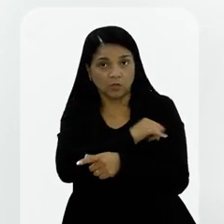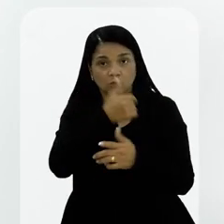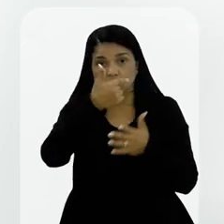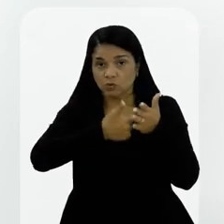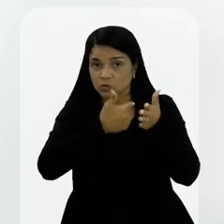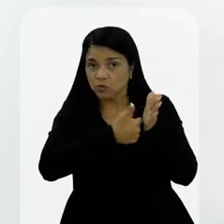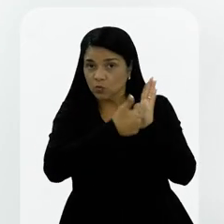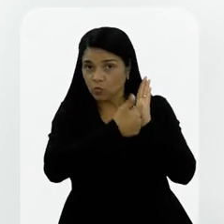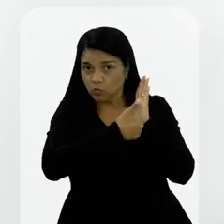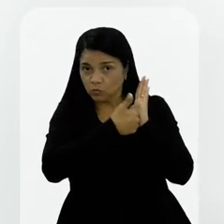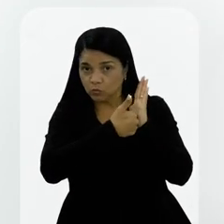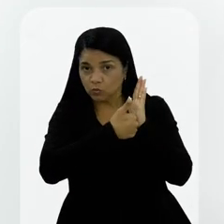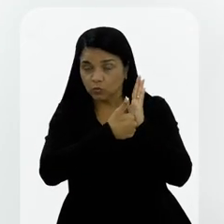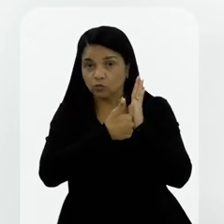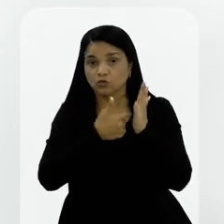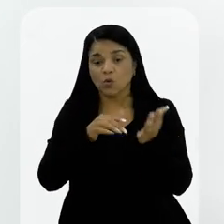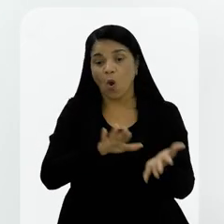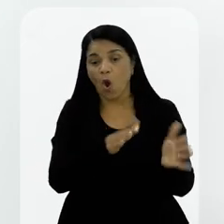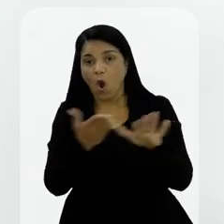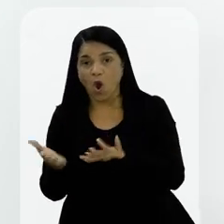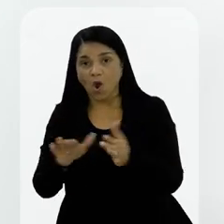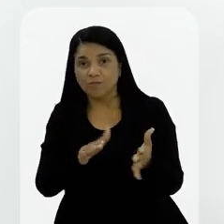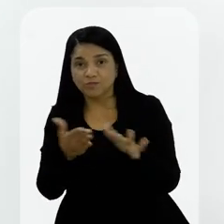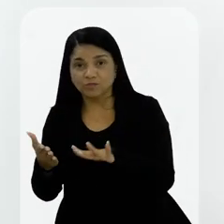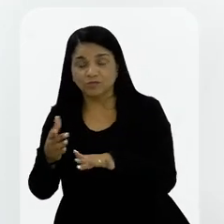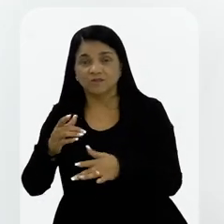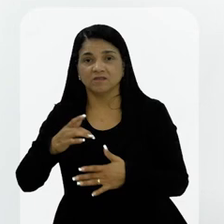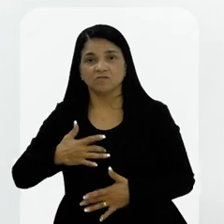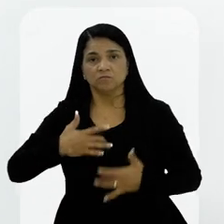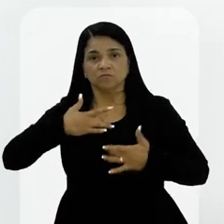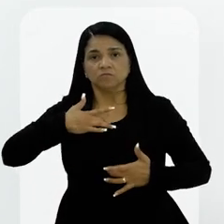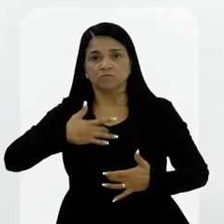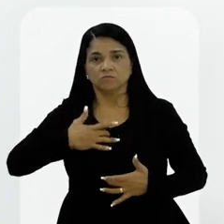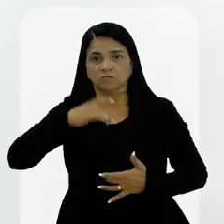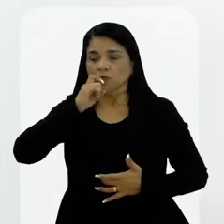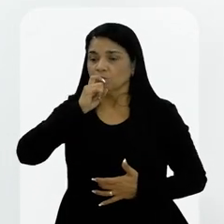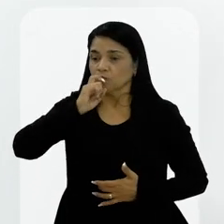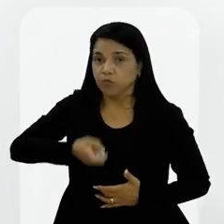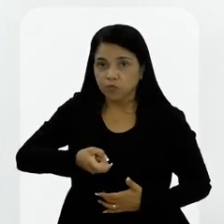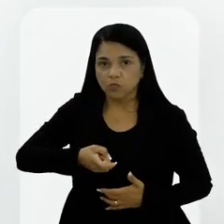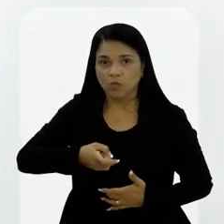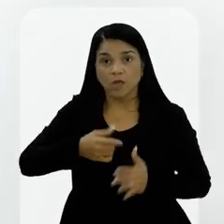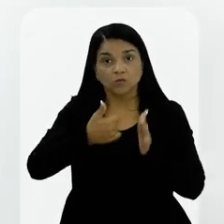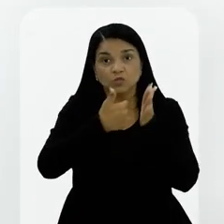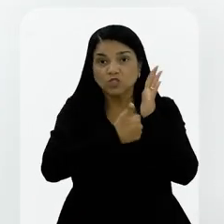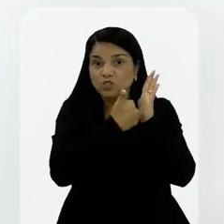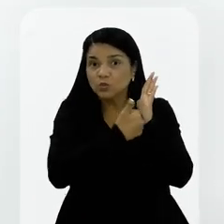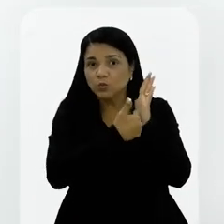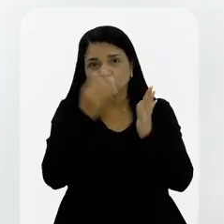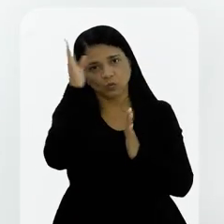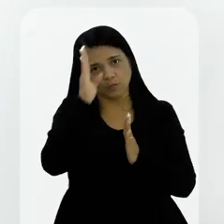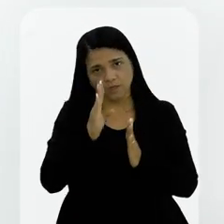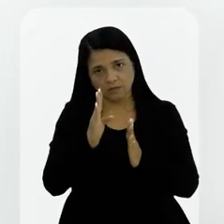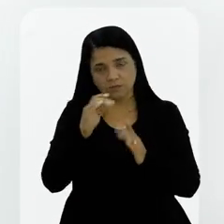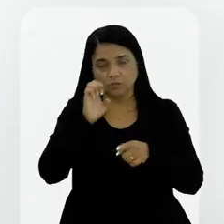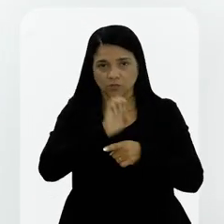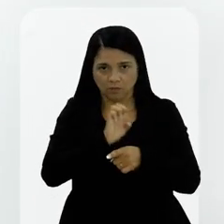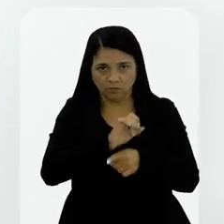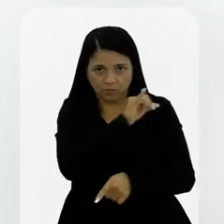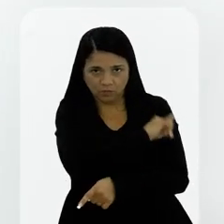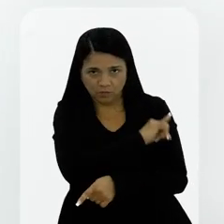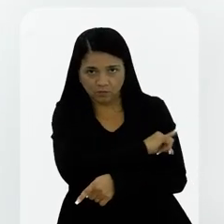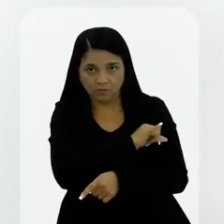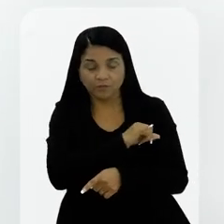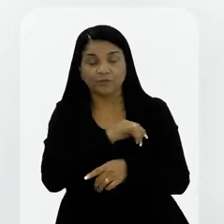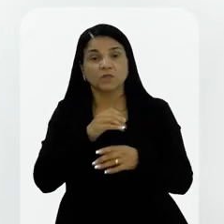segundo estado de maior óbito nos casos de tuberculose. Os danos deixados, por exemplo, pela